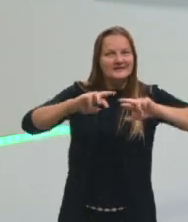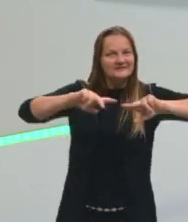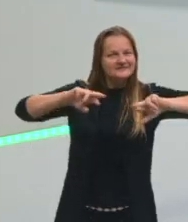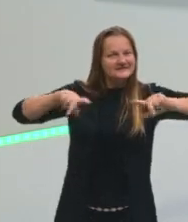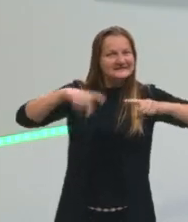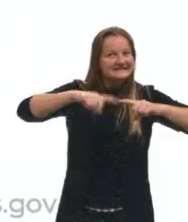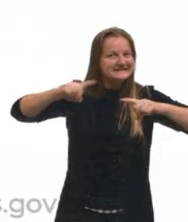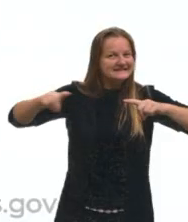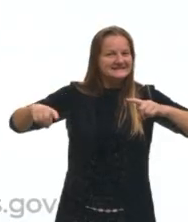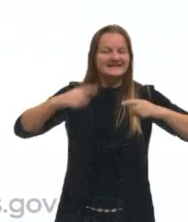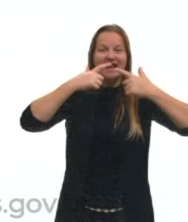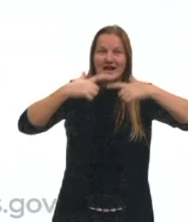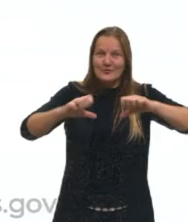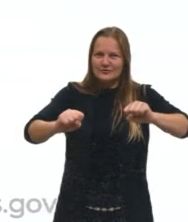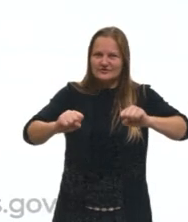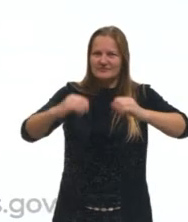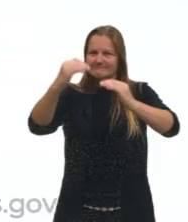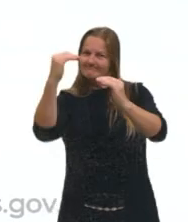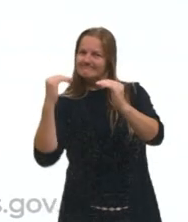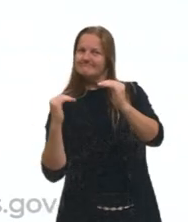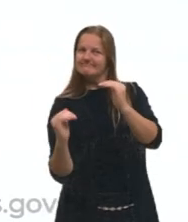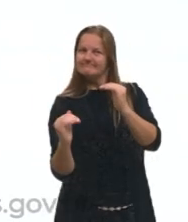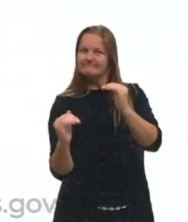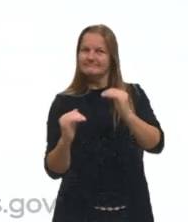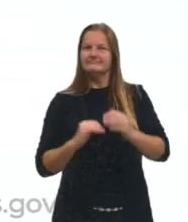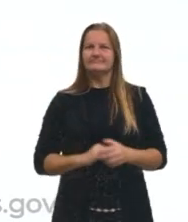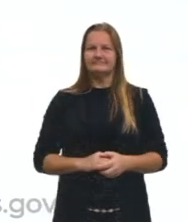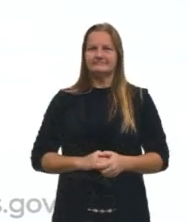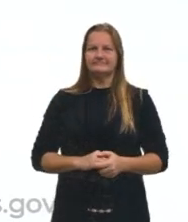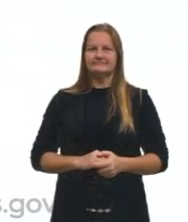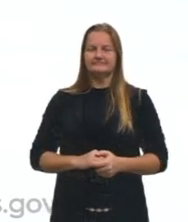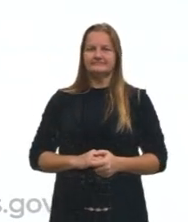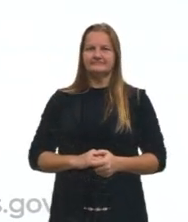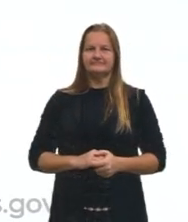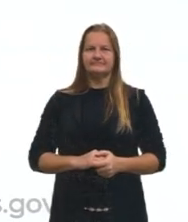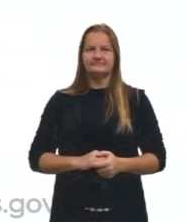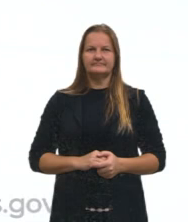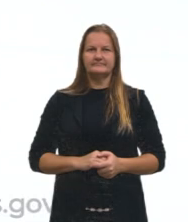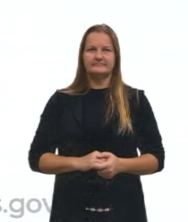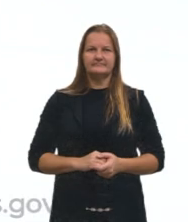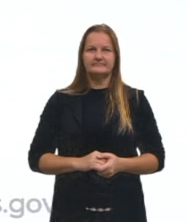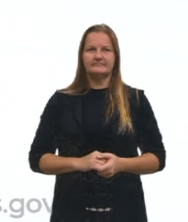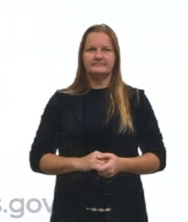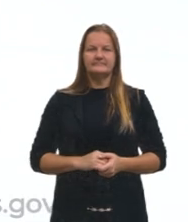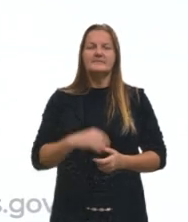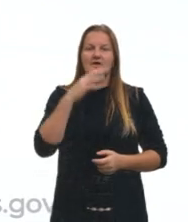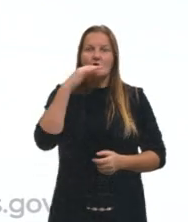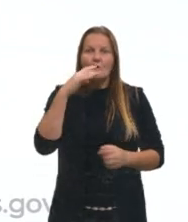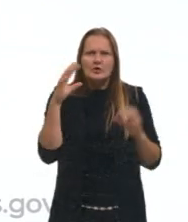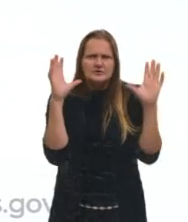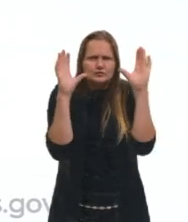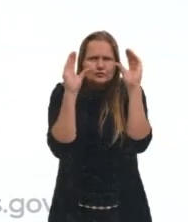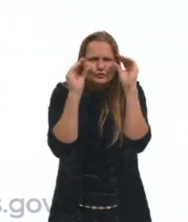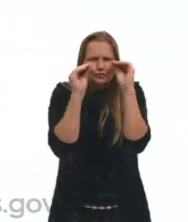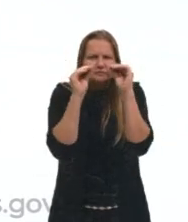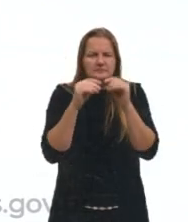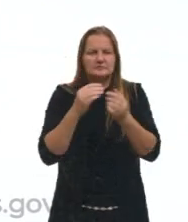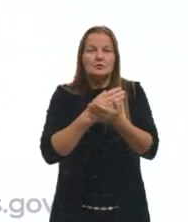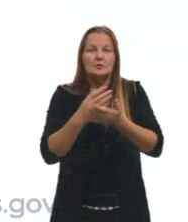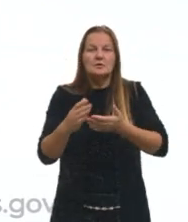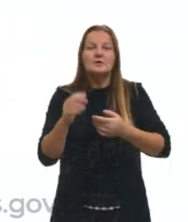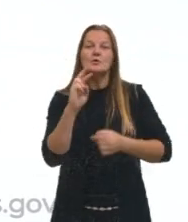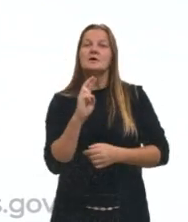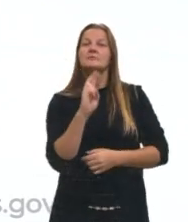linguísticas aqui de baixo, essas variações que são representadas de maneira com cores mais escuras. Elas